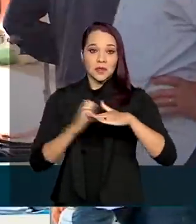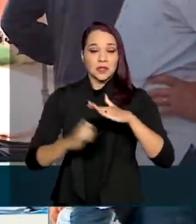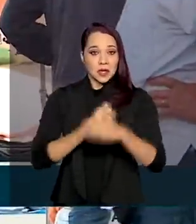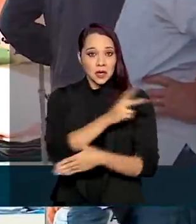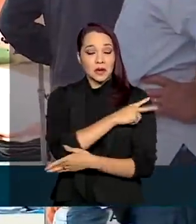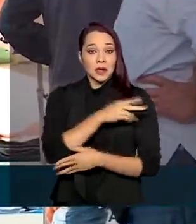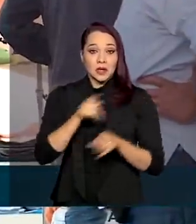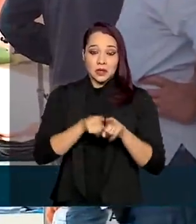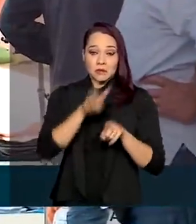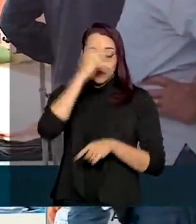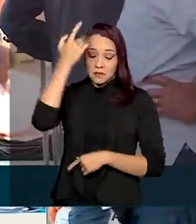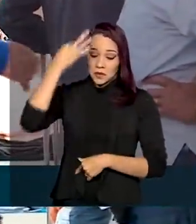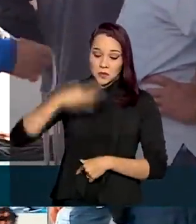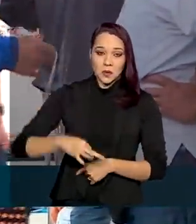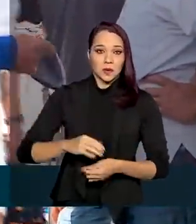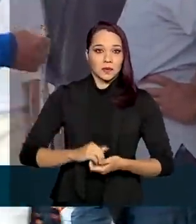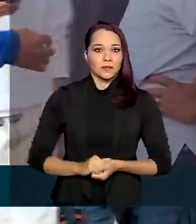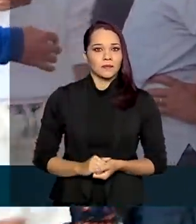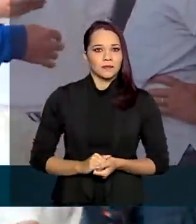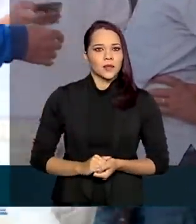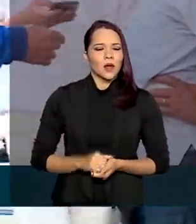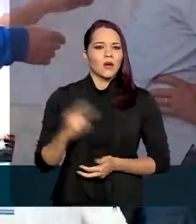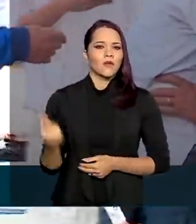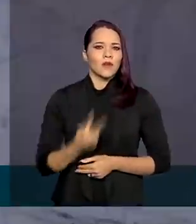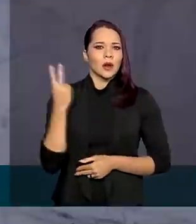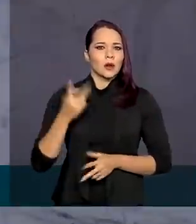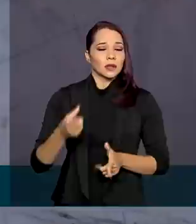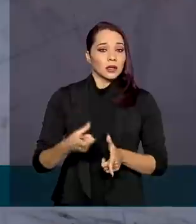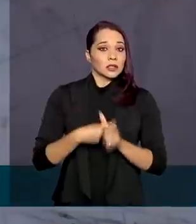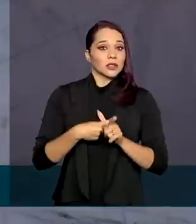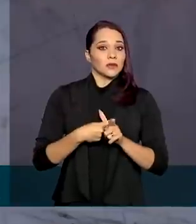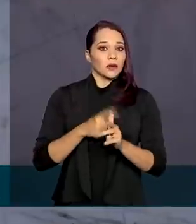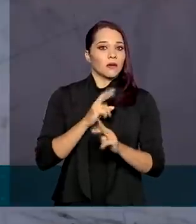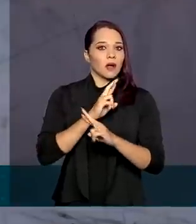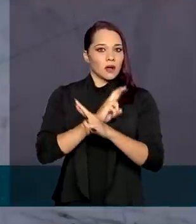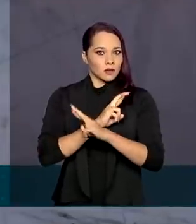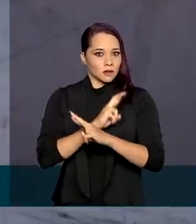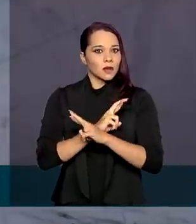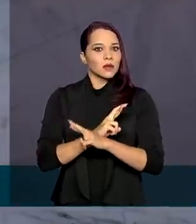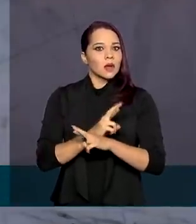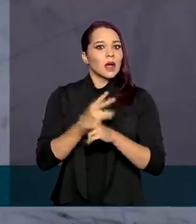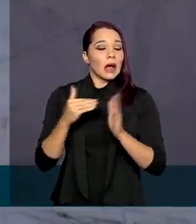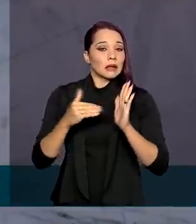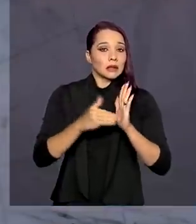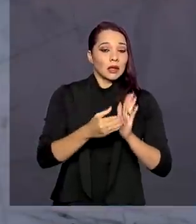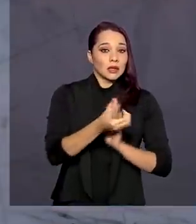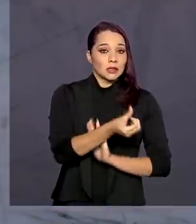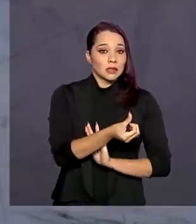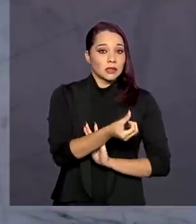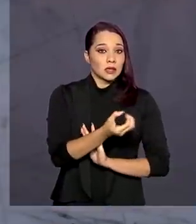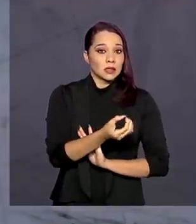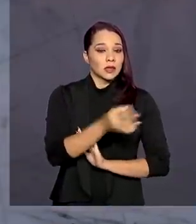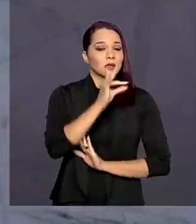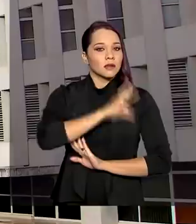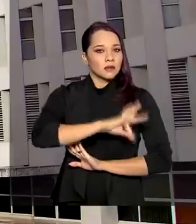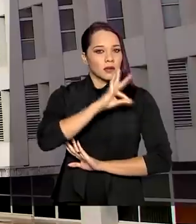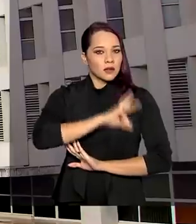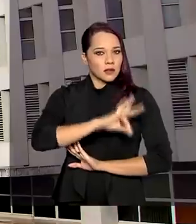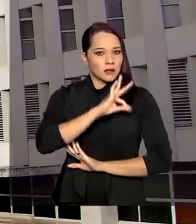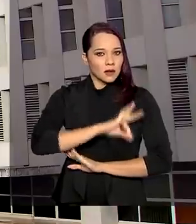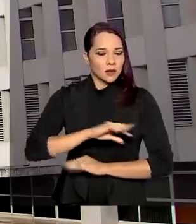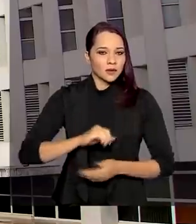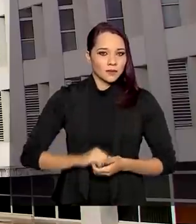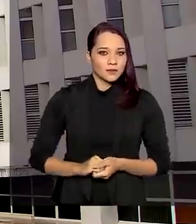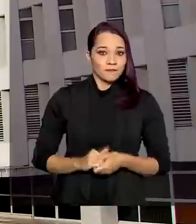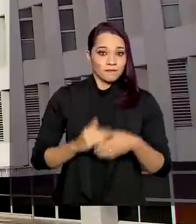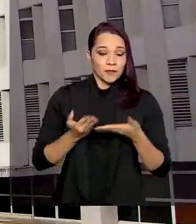e pessoas físicas. O valor da pendência com a Receita deve ser de até 60 salários mínimos, ou